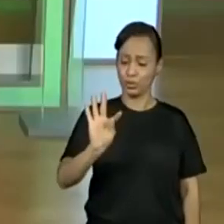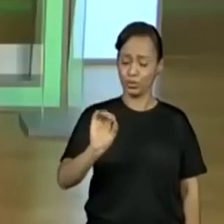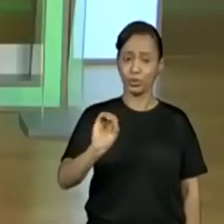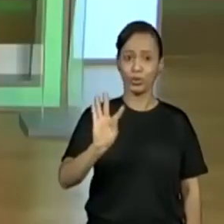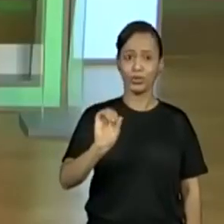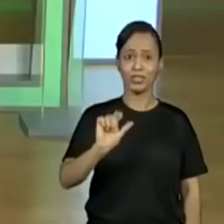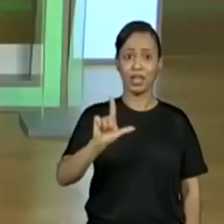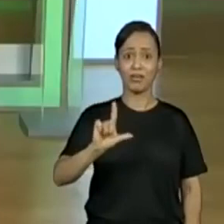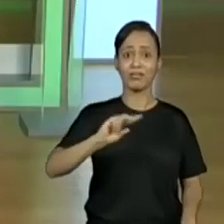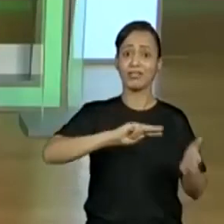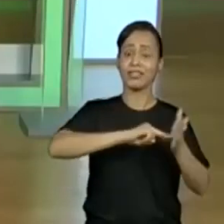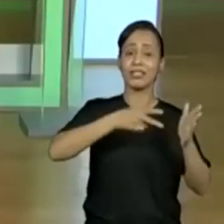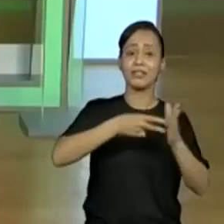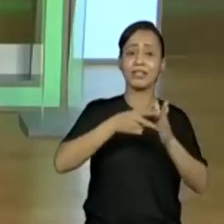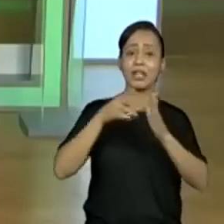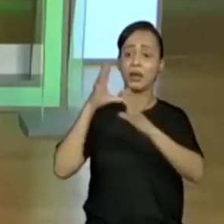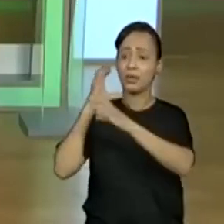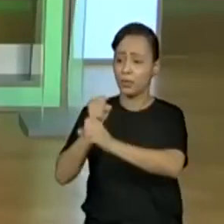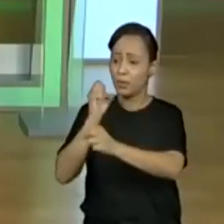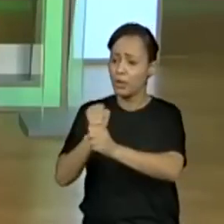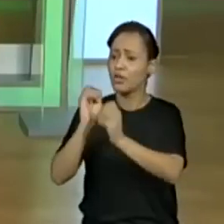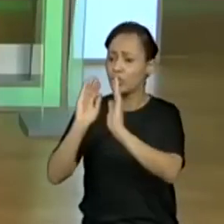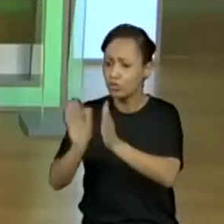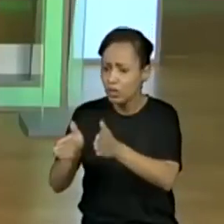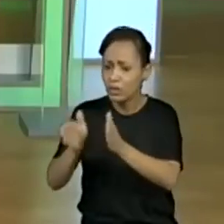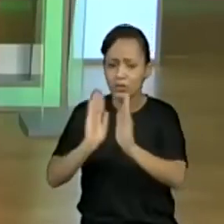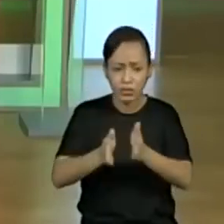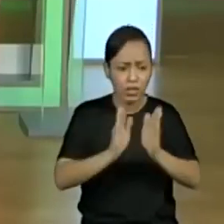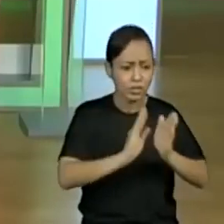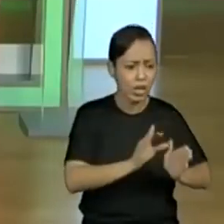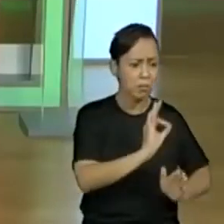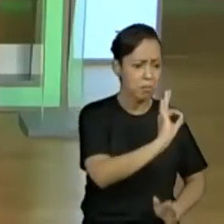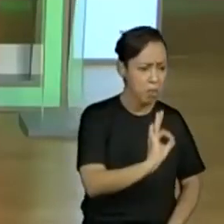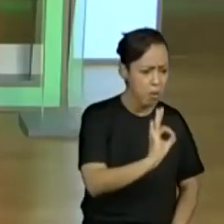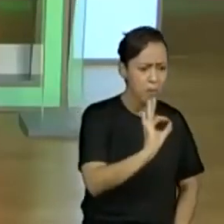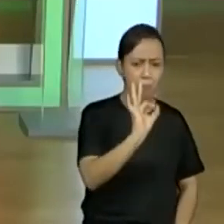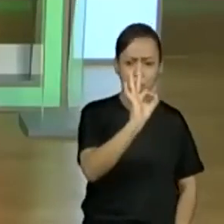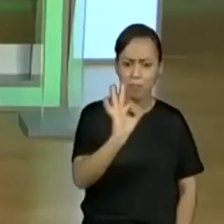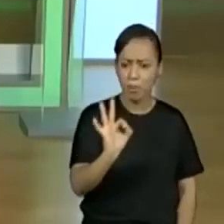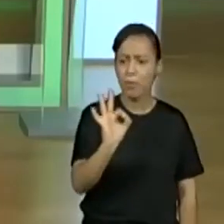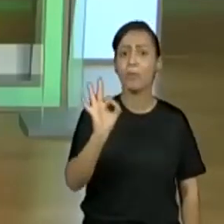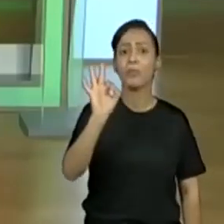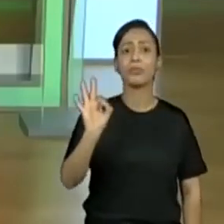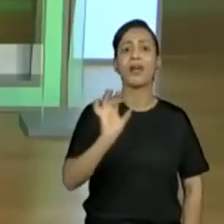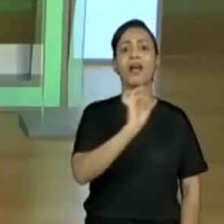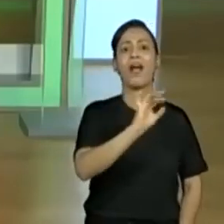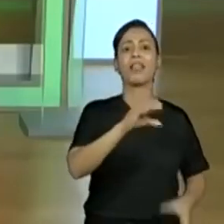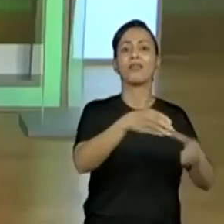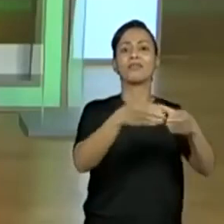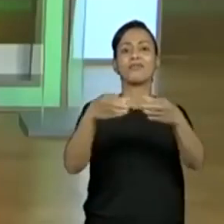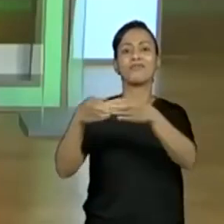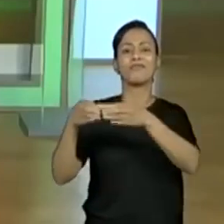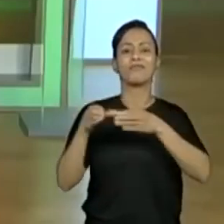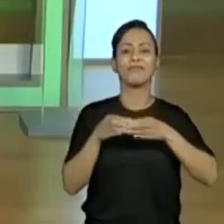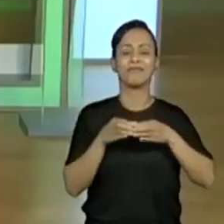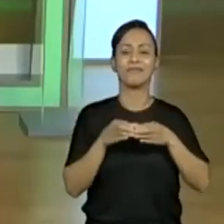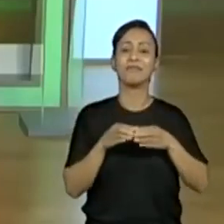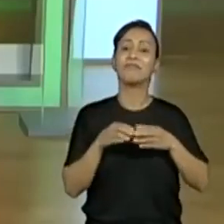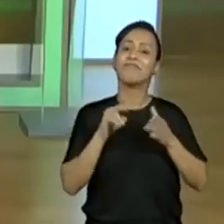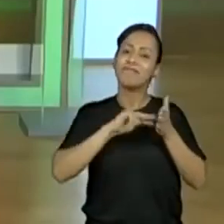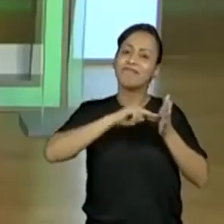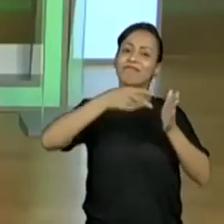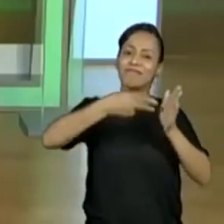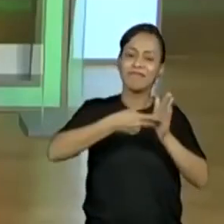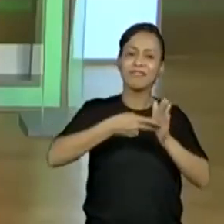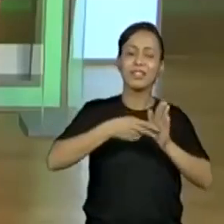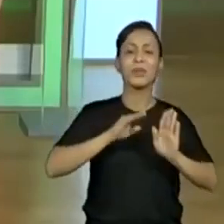vacinado, a quantidade deles, né, em porcentagem ali, ele vai trazendo algumas informações, por isso que o subtítulo balanço